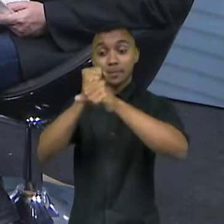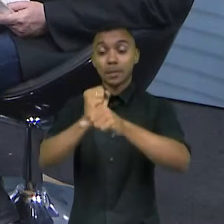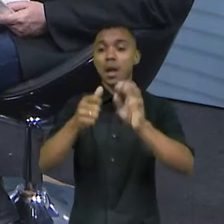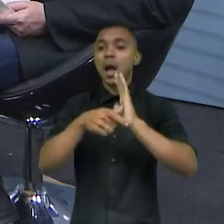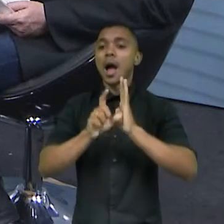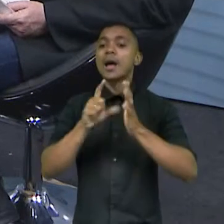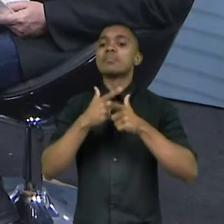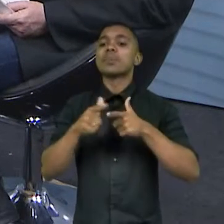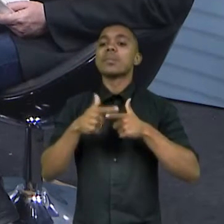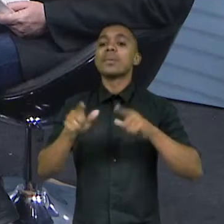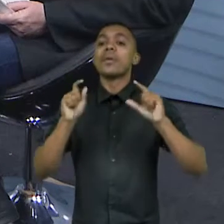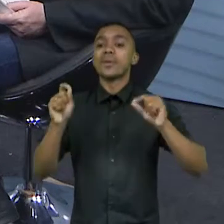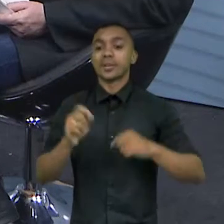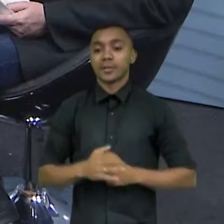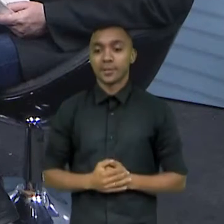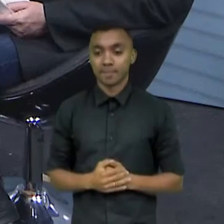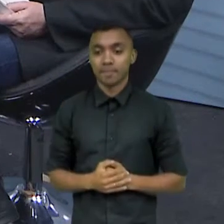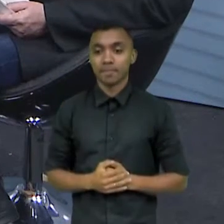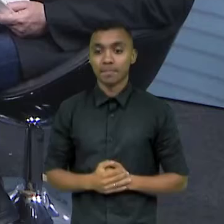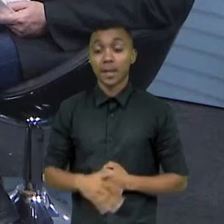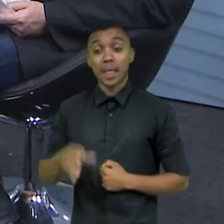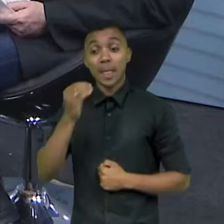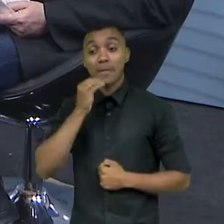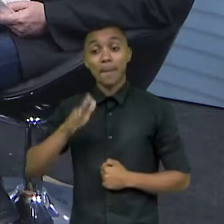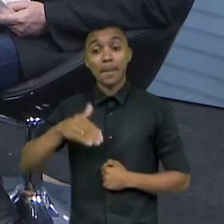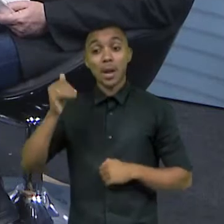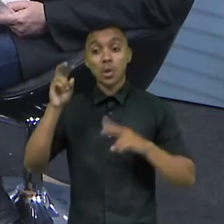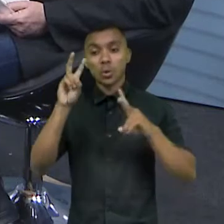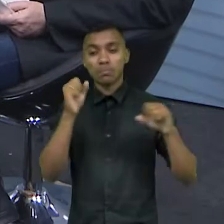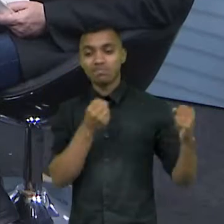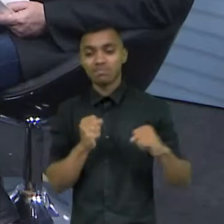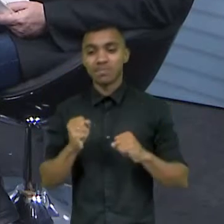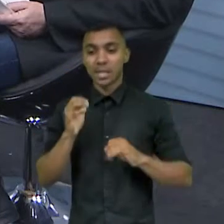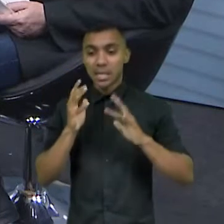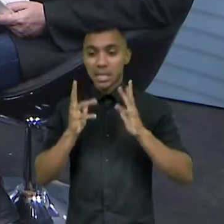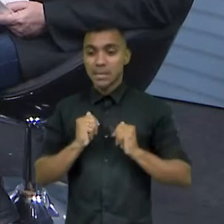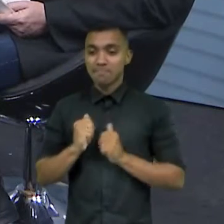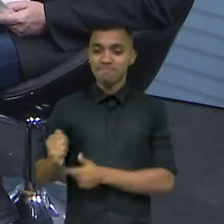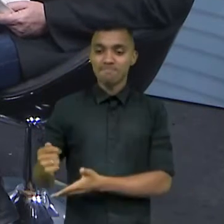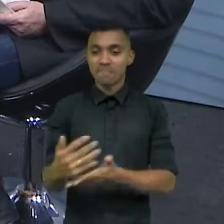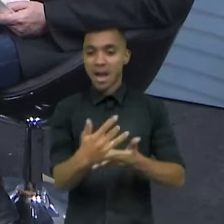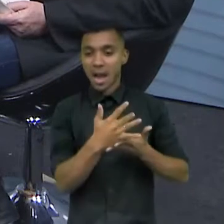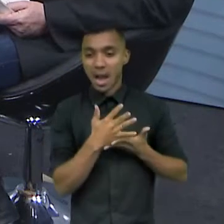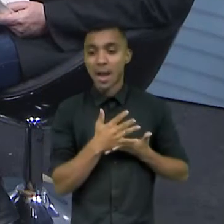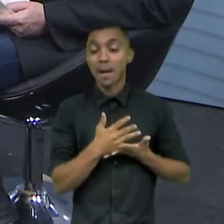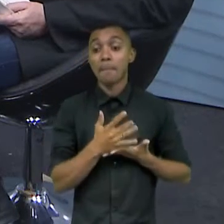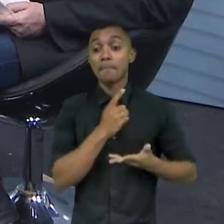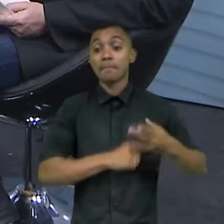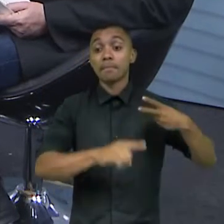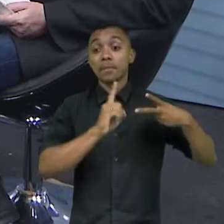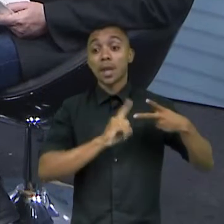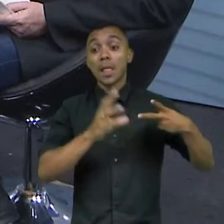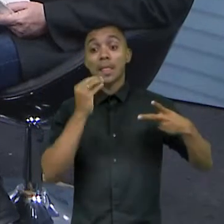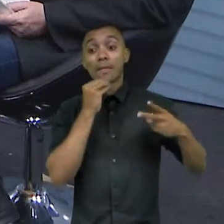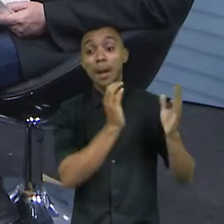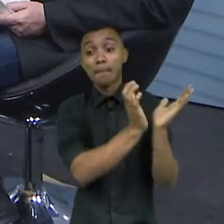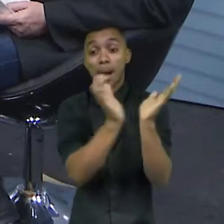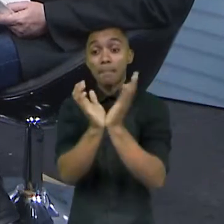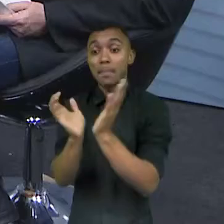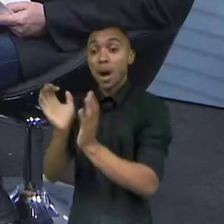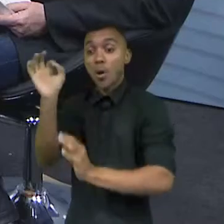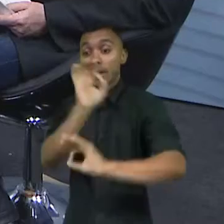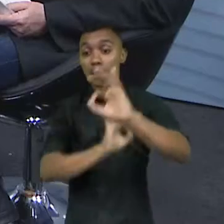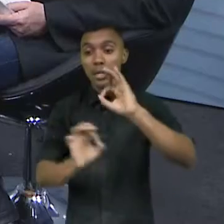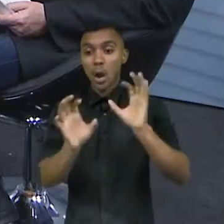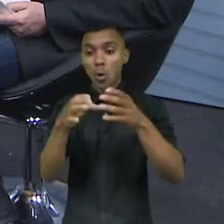resolvido. Tem que melhorar a coleta, tem que agregar e organizar os